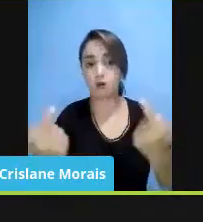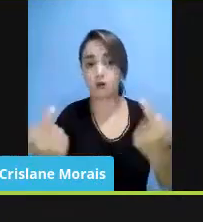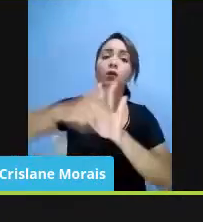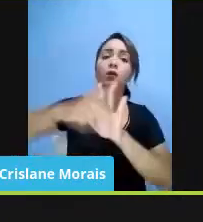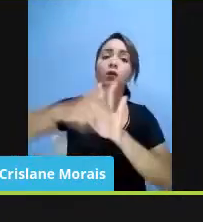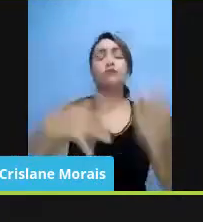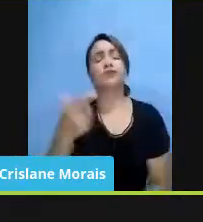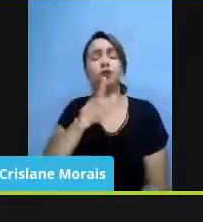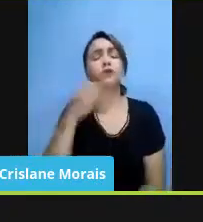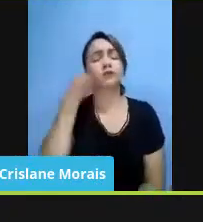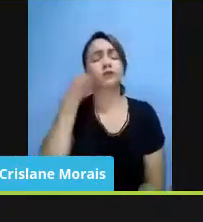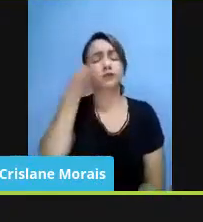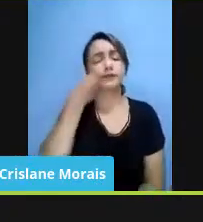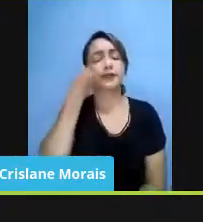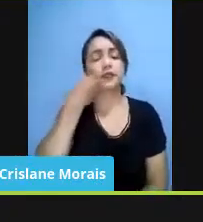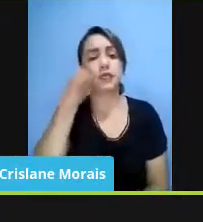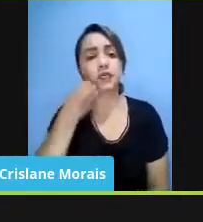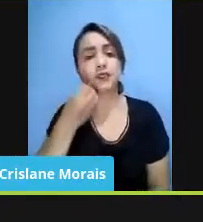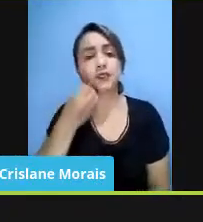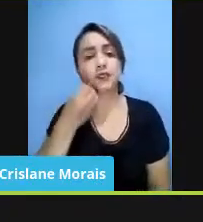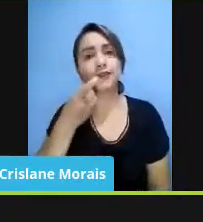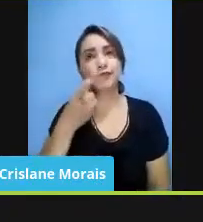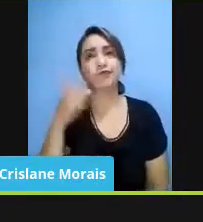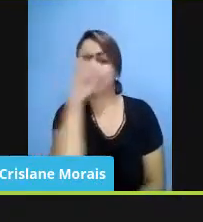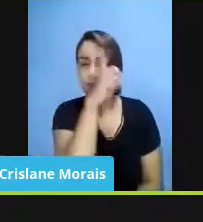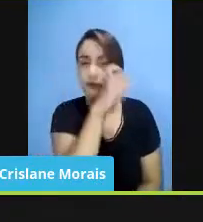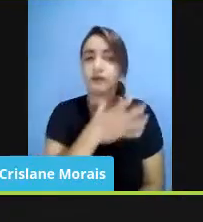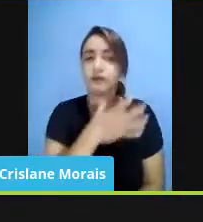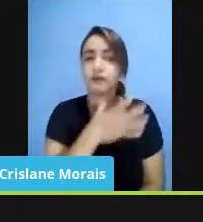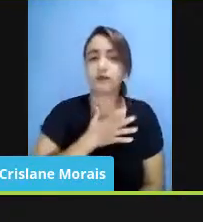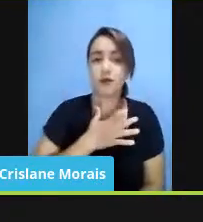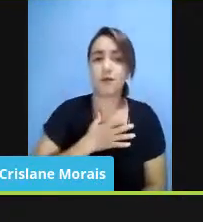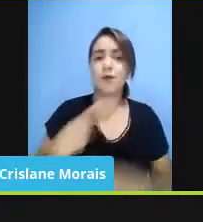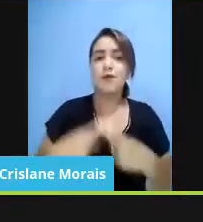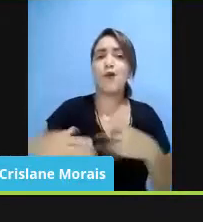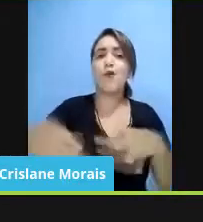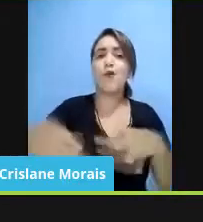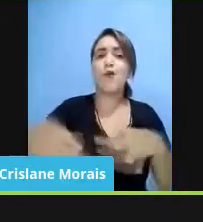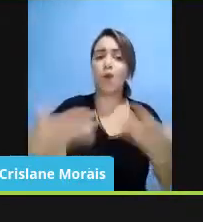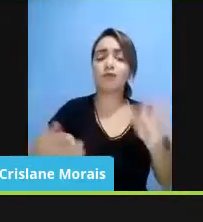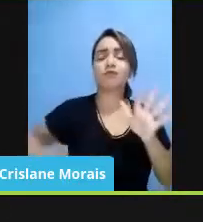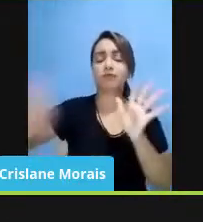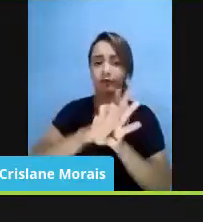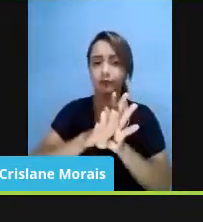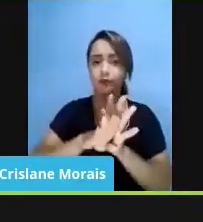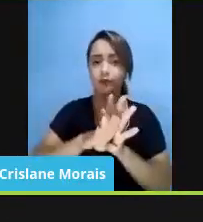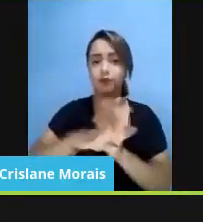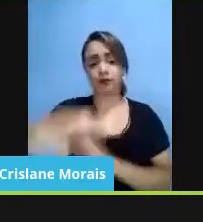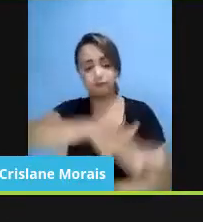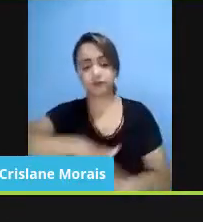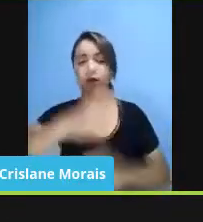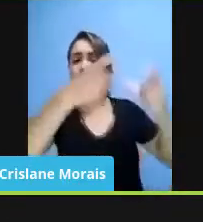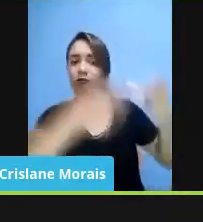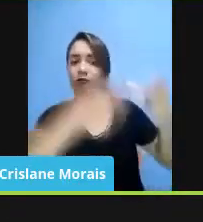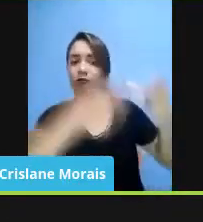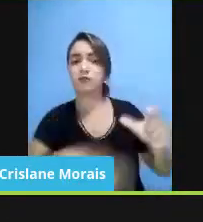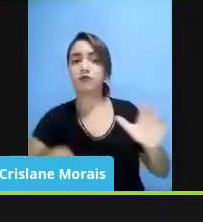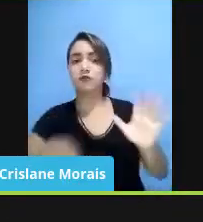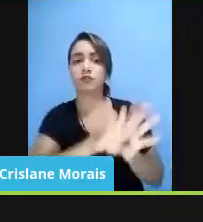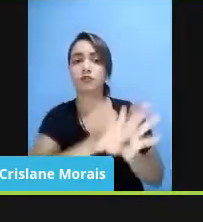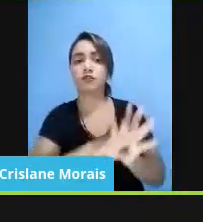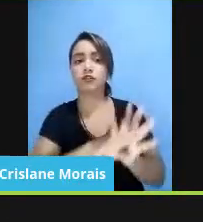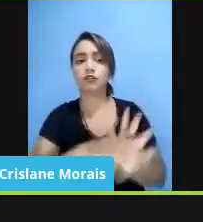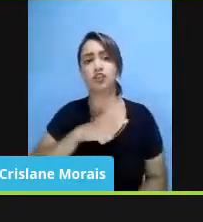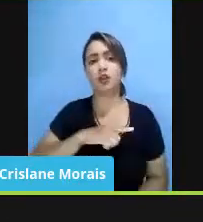assim, dolorida, porque quando eu cheguei no espaço, nós tínhamos quase que todos os